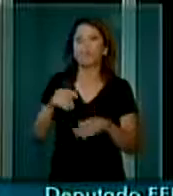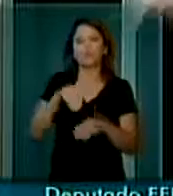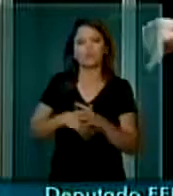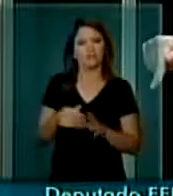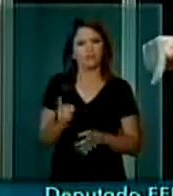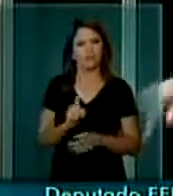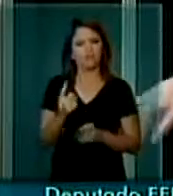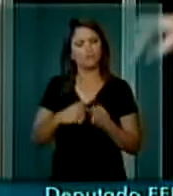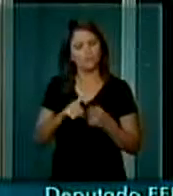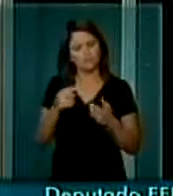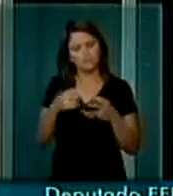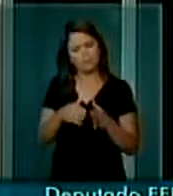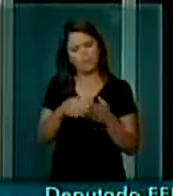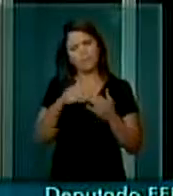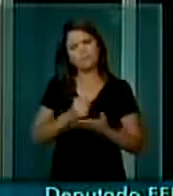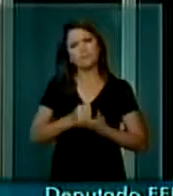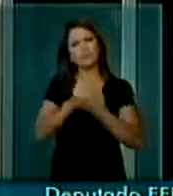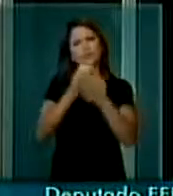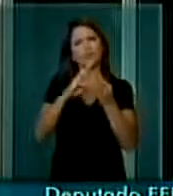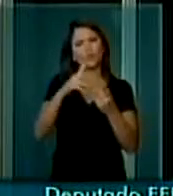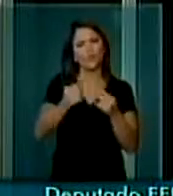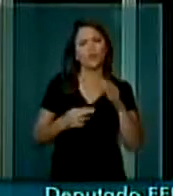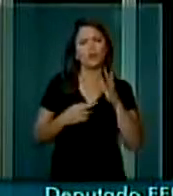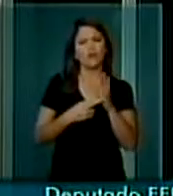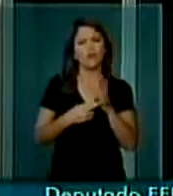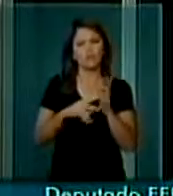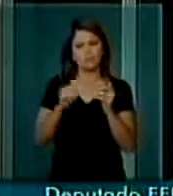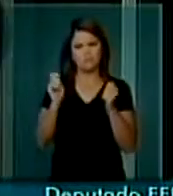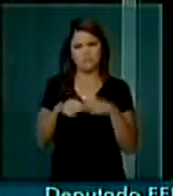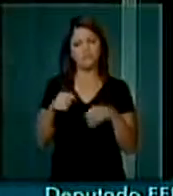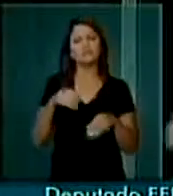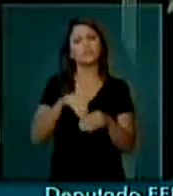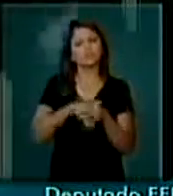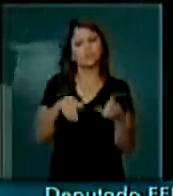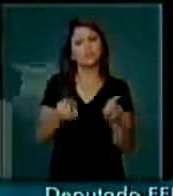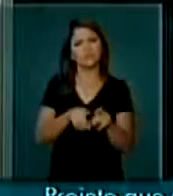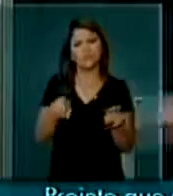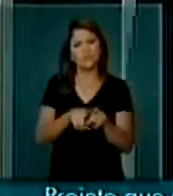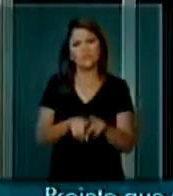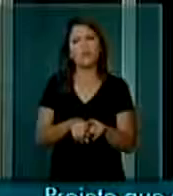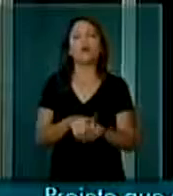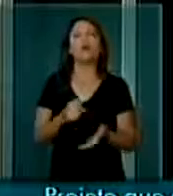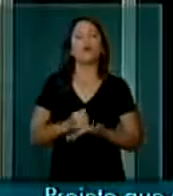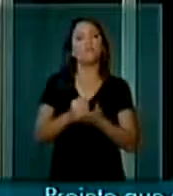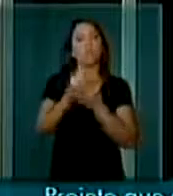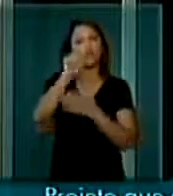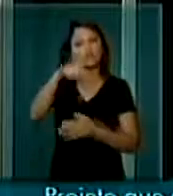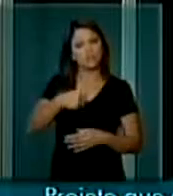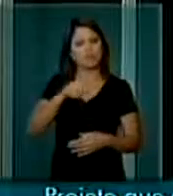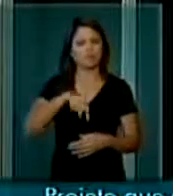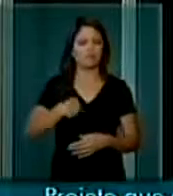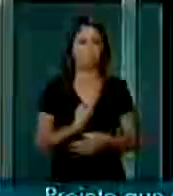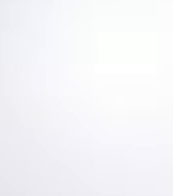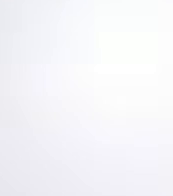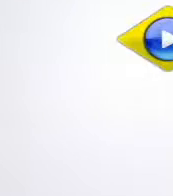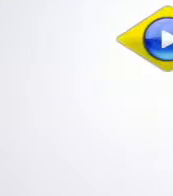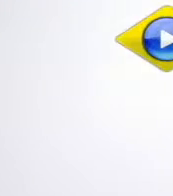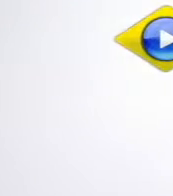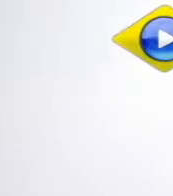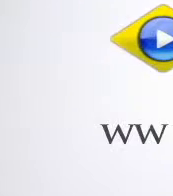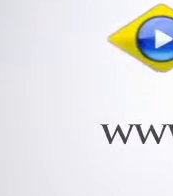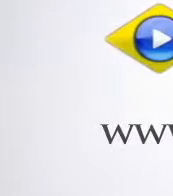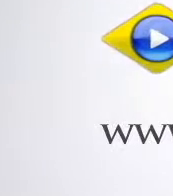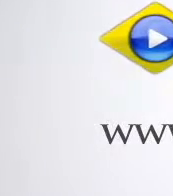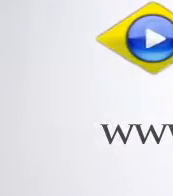isso peço apoio a esse recurso para que votemos aqui também a questão do fator previdenciário. Peço apoio, sim, ao nosso recurso. Até a